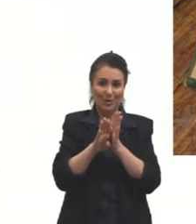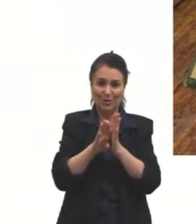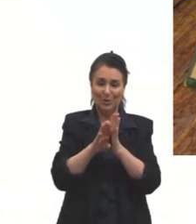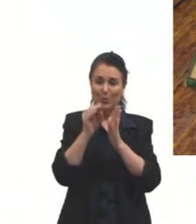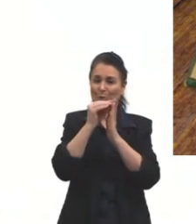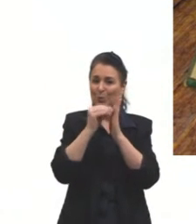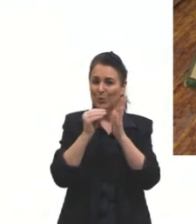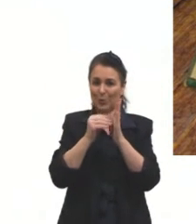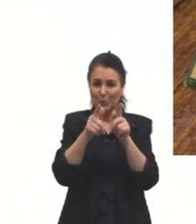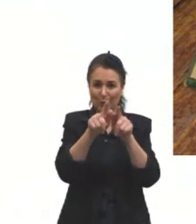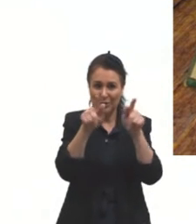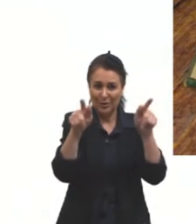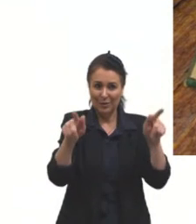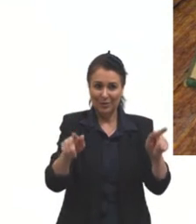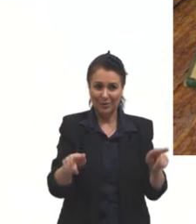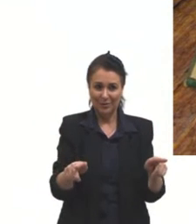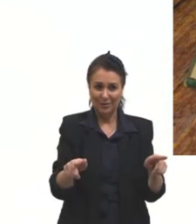seja,